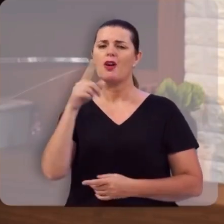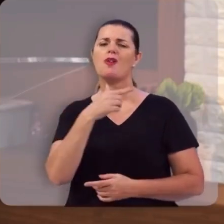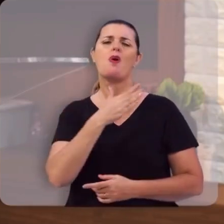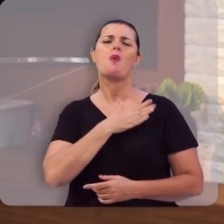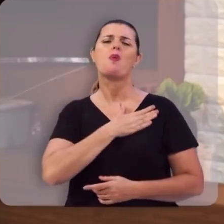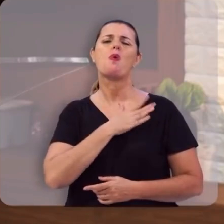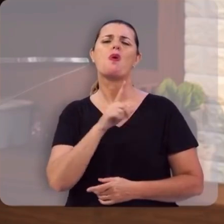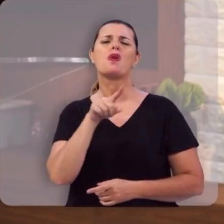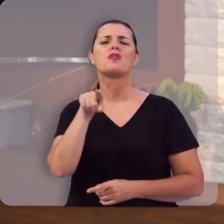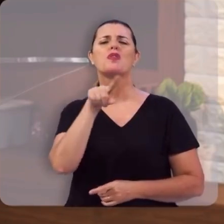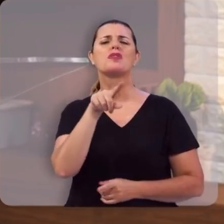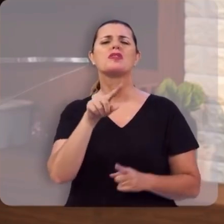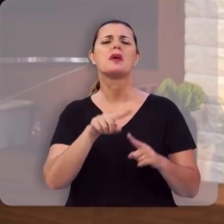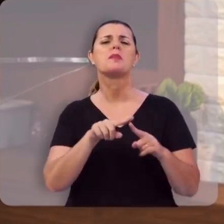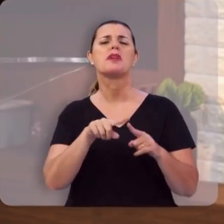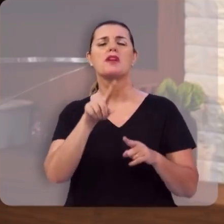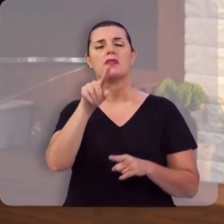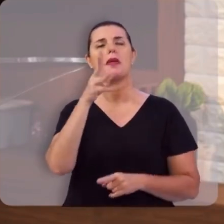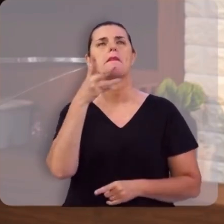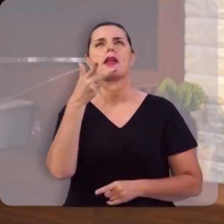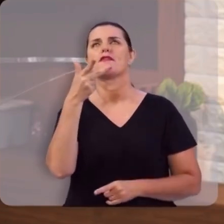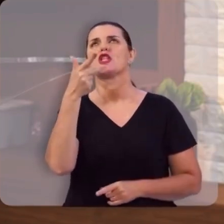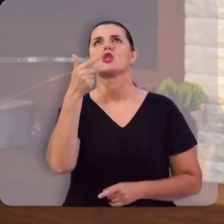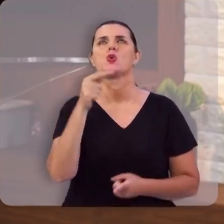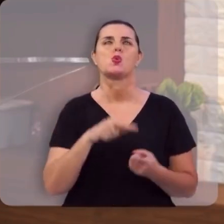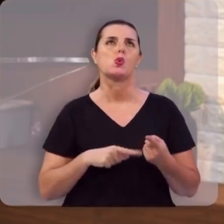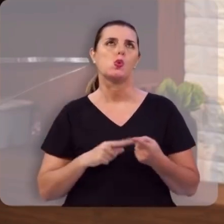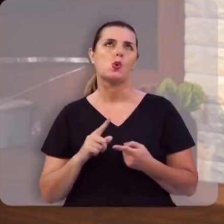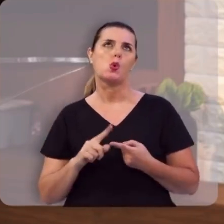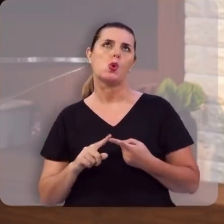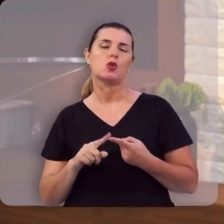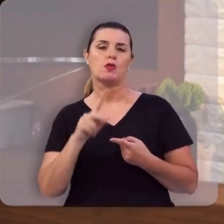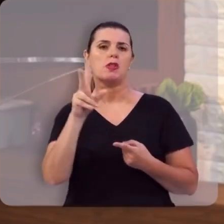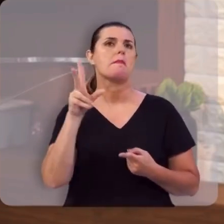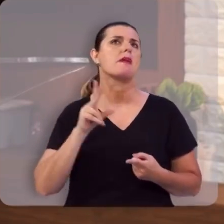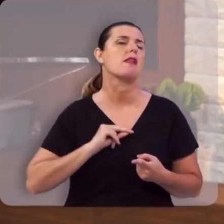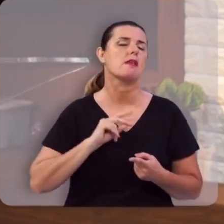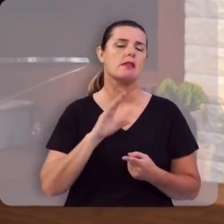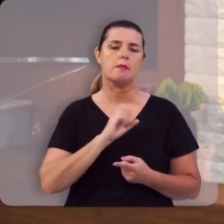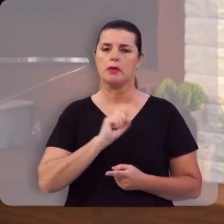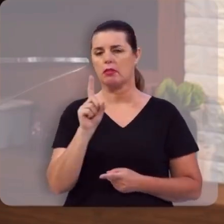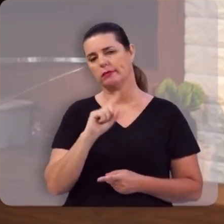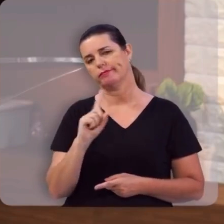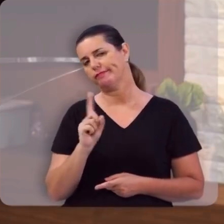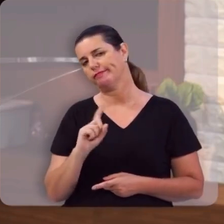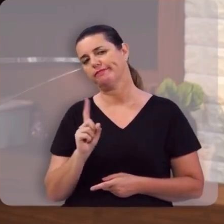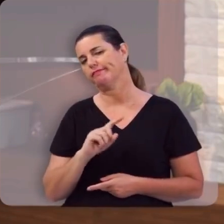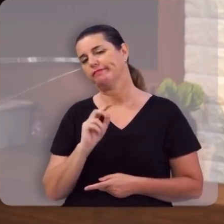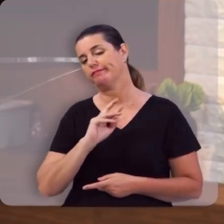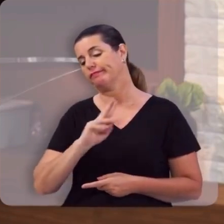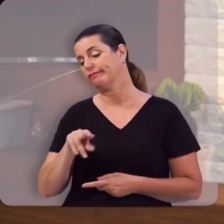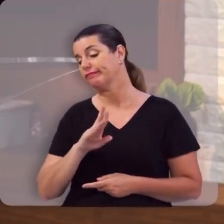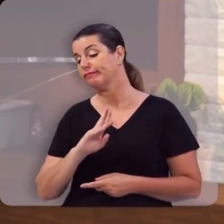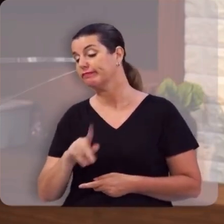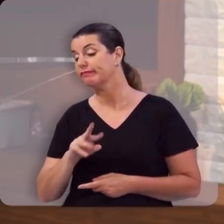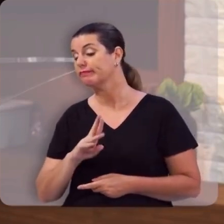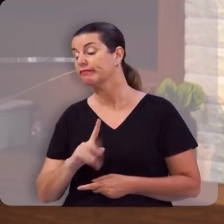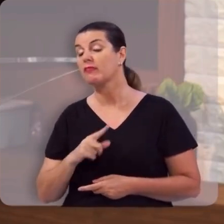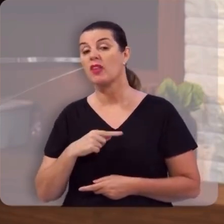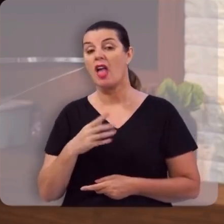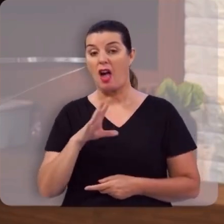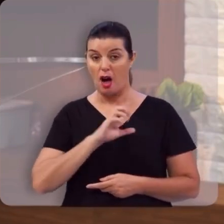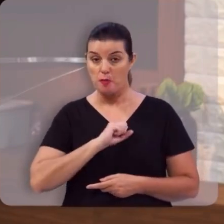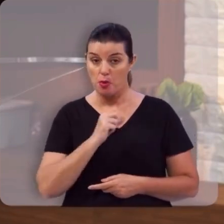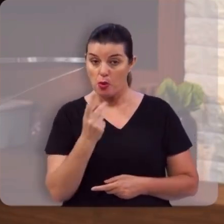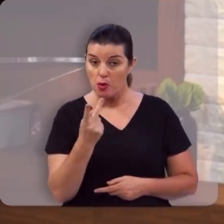amou você porque você era uma pessoa maravilhosa e merecia este amor, não, Deus não amou a você e a mim por